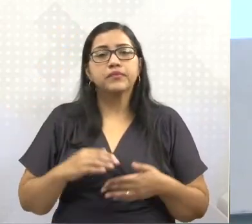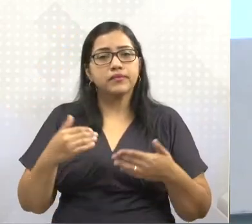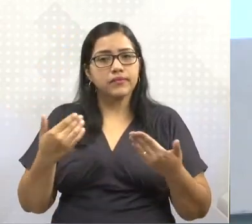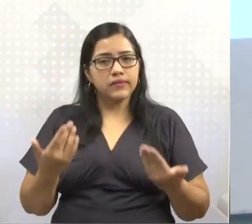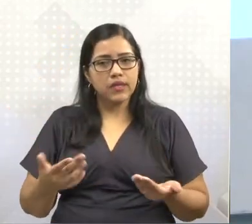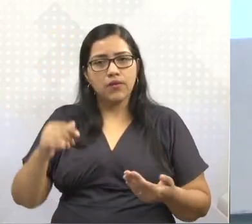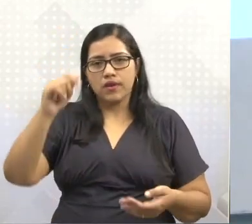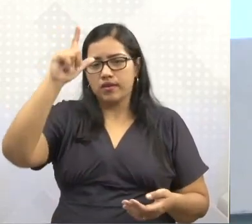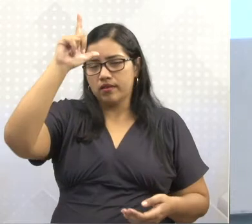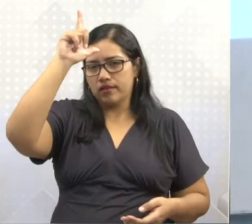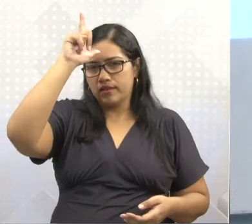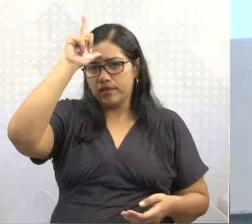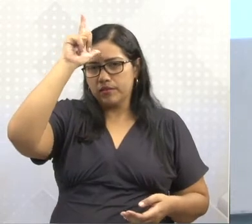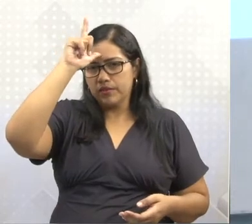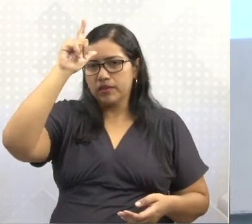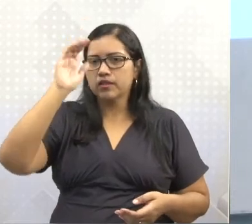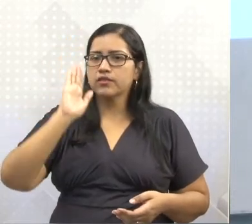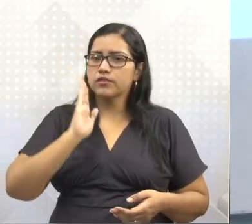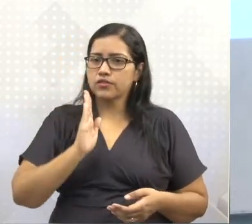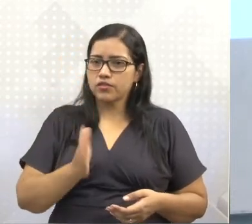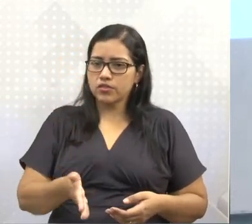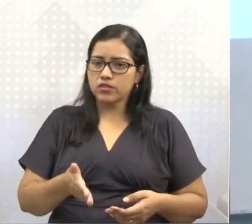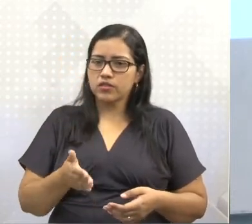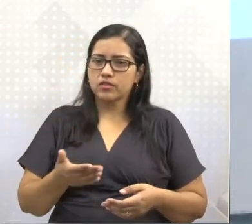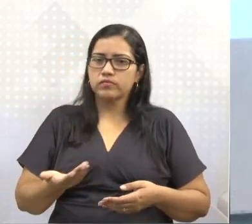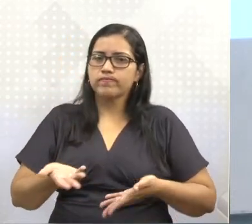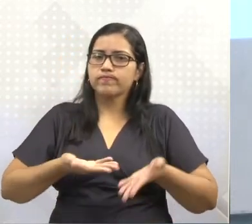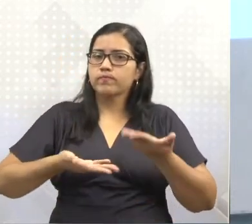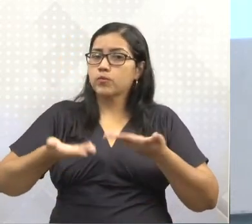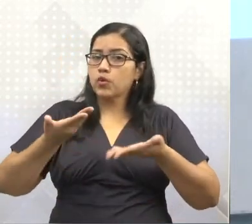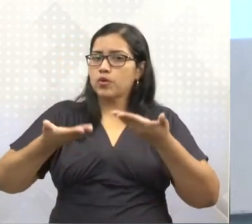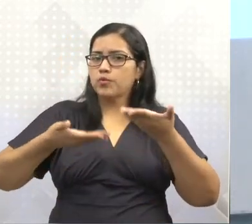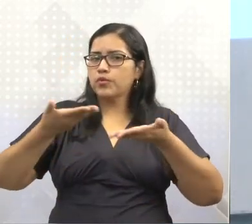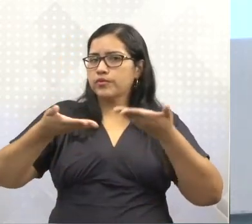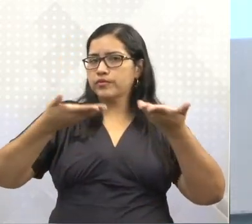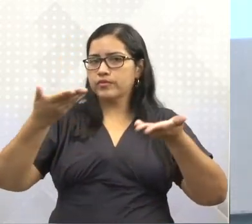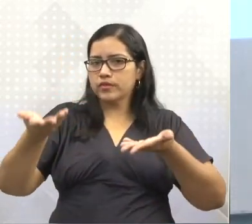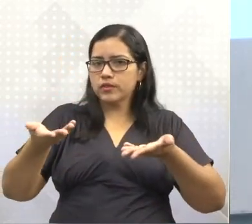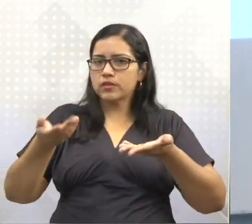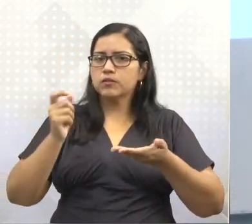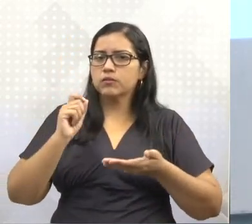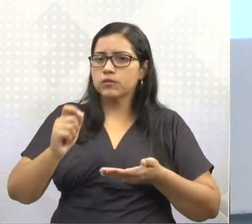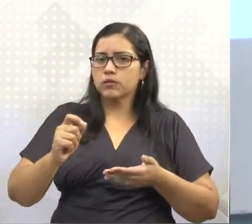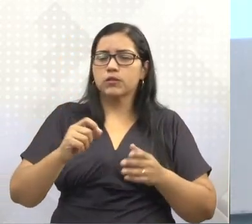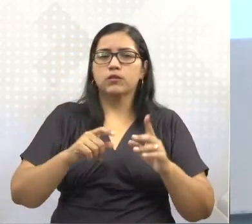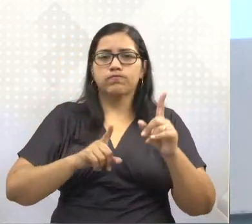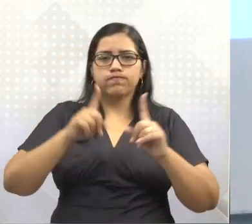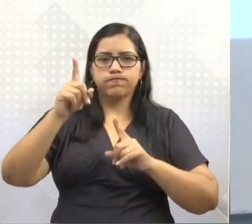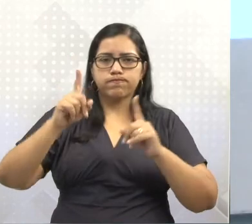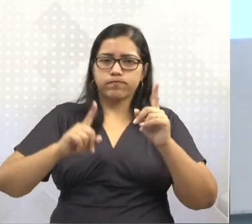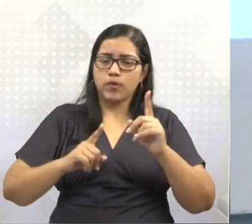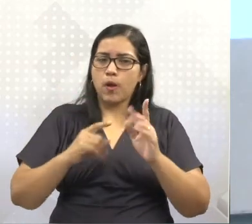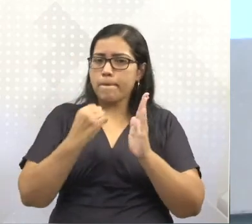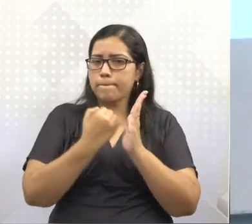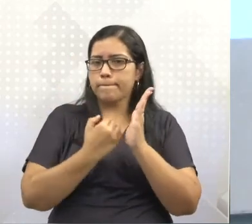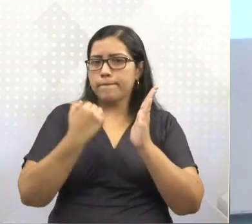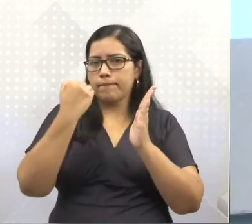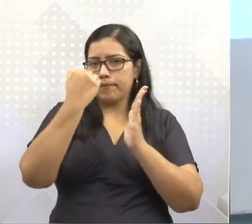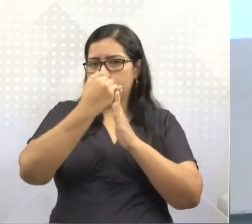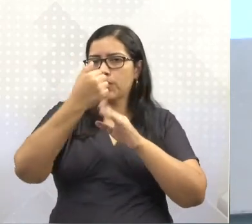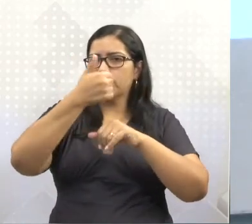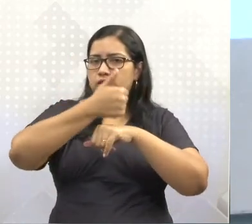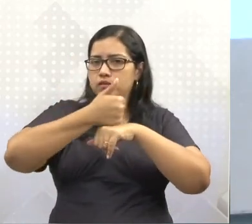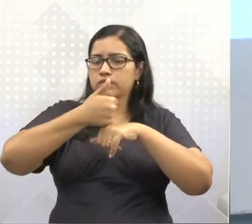a Alemanha, ela tem promovido, vamos assim dizer, tem se despontado como uma superpotência, se consolidando